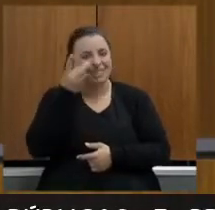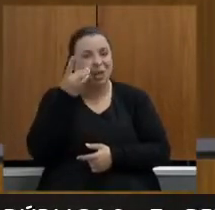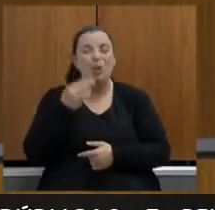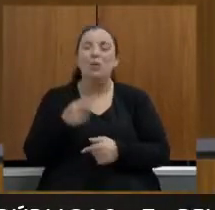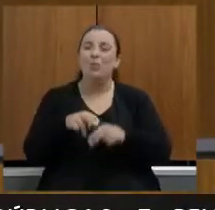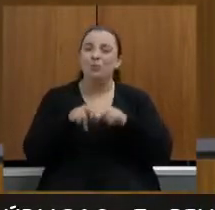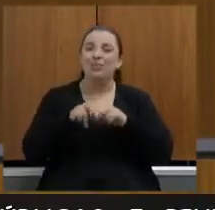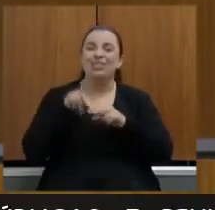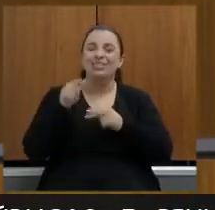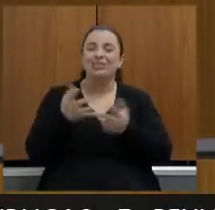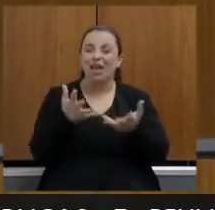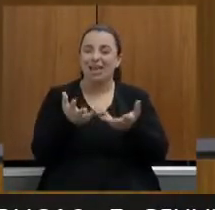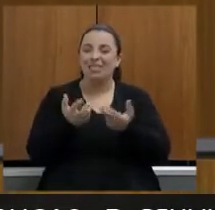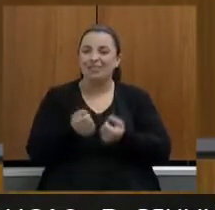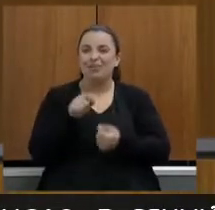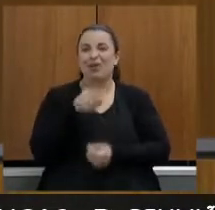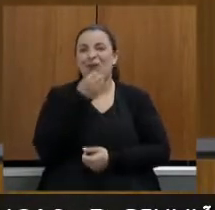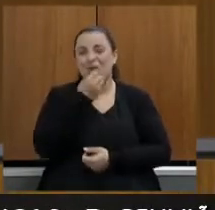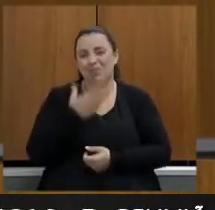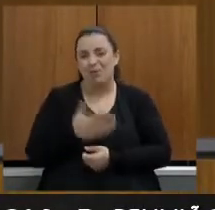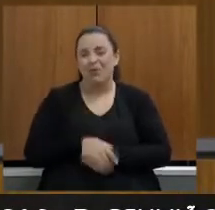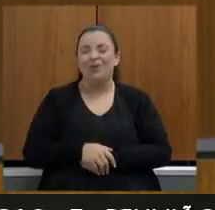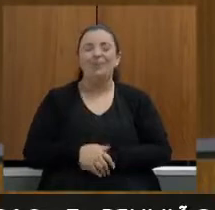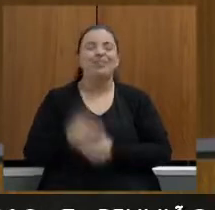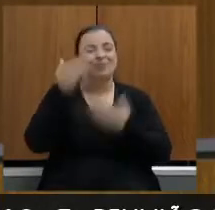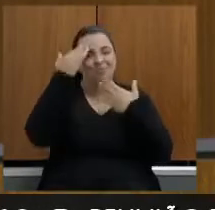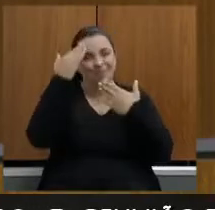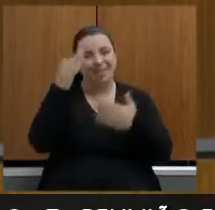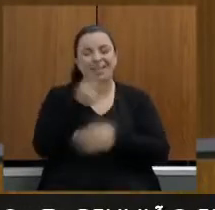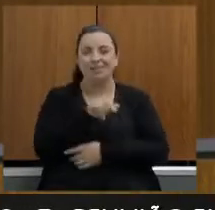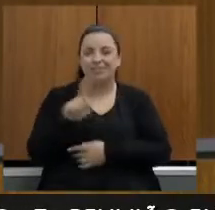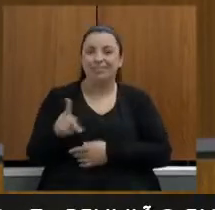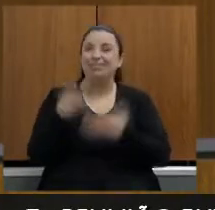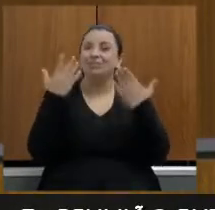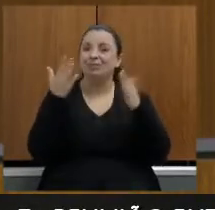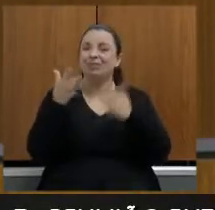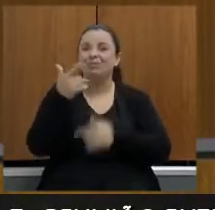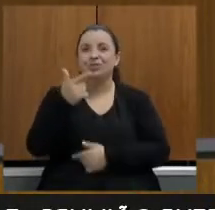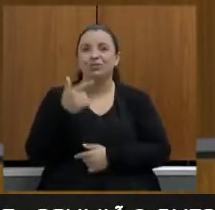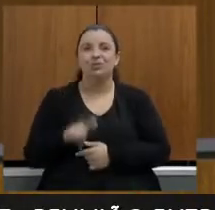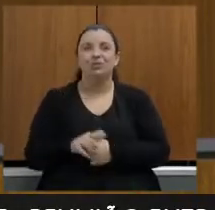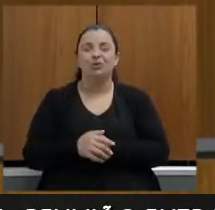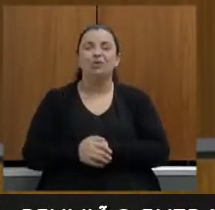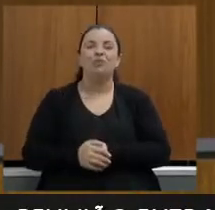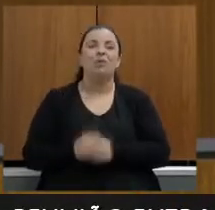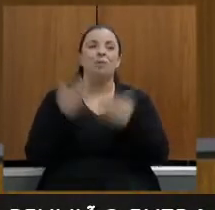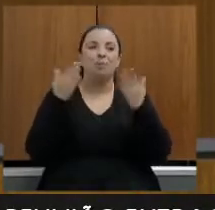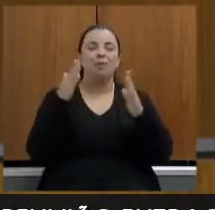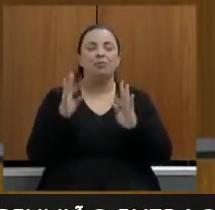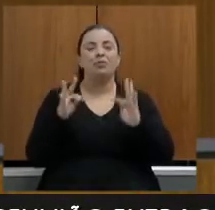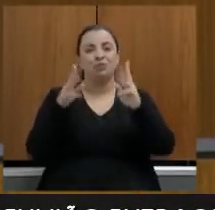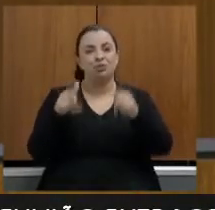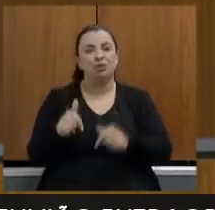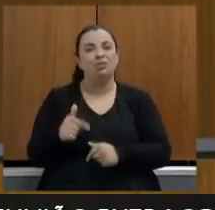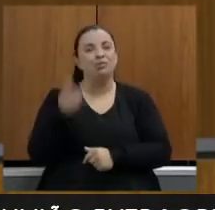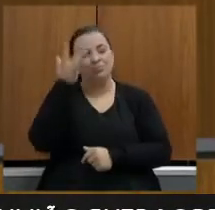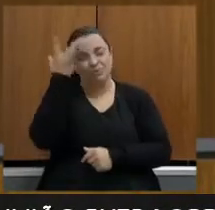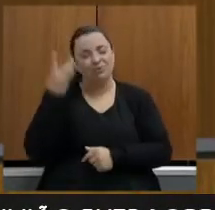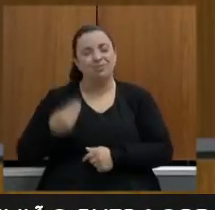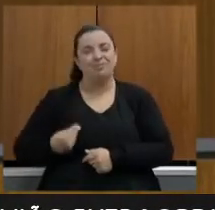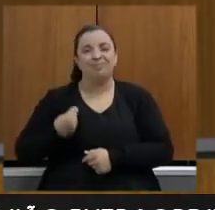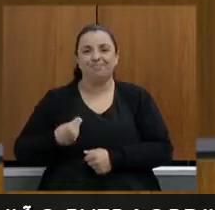obrigada presidente parabéns mais uma vez parabéns a todos os participantes aqui pelas